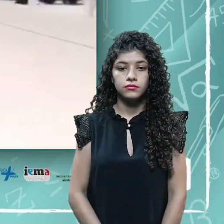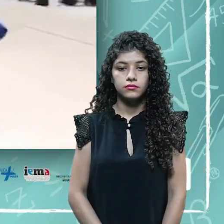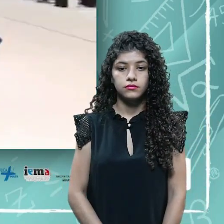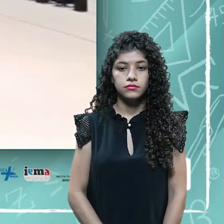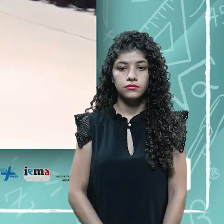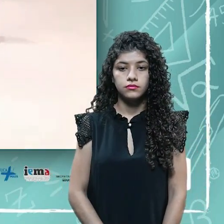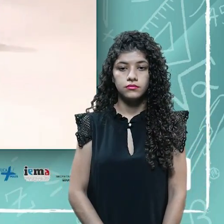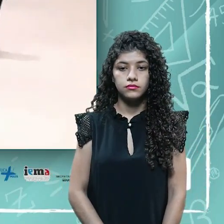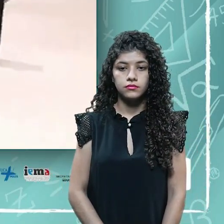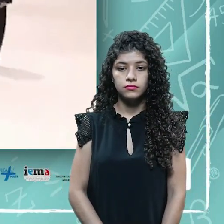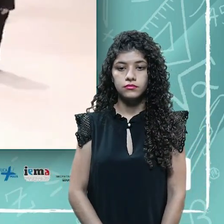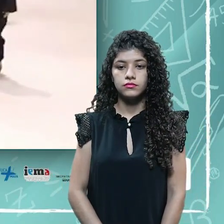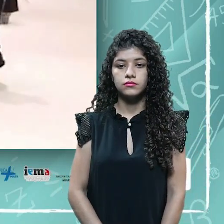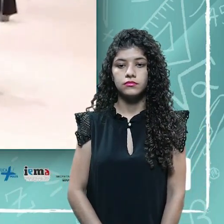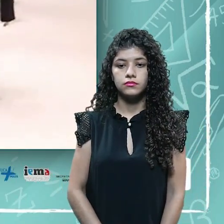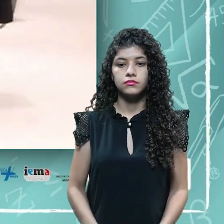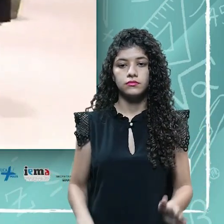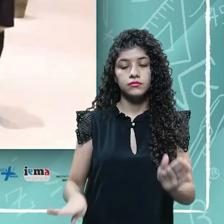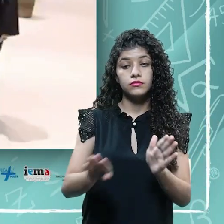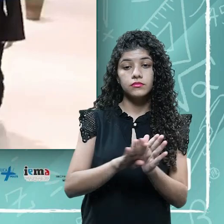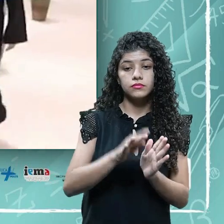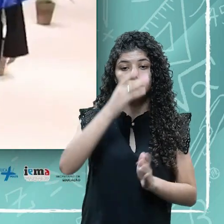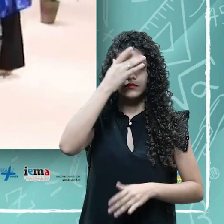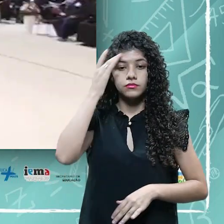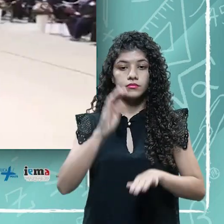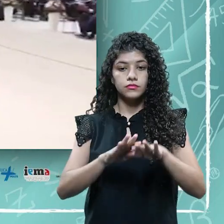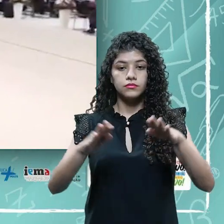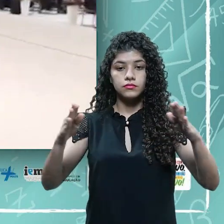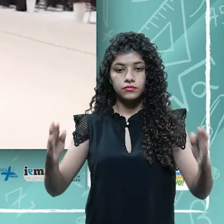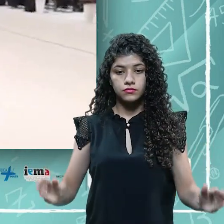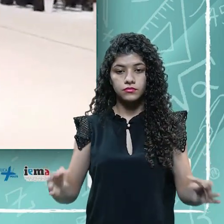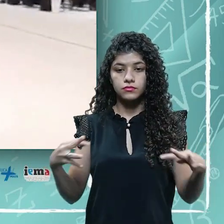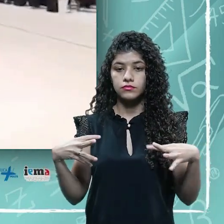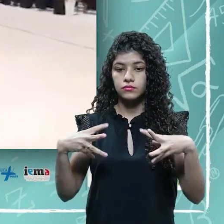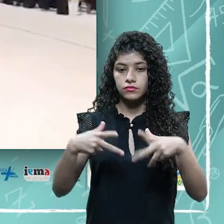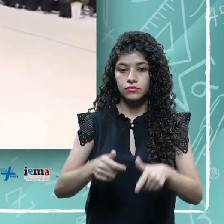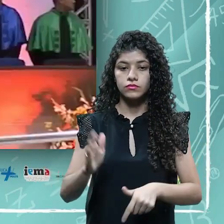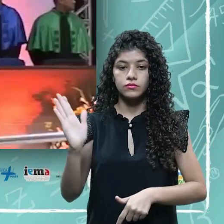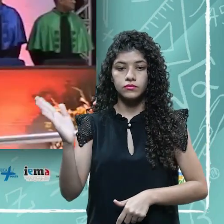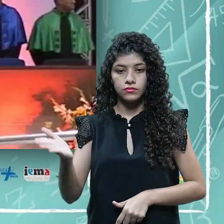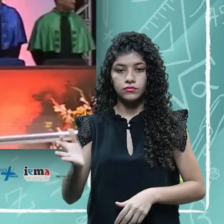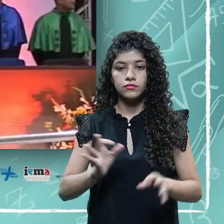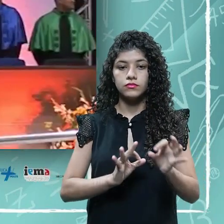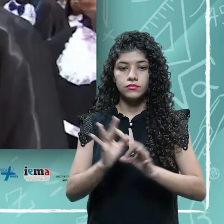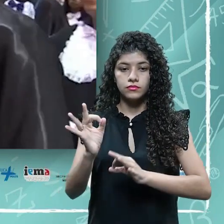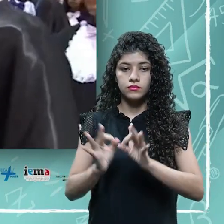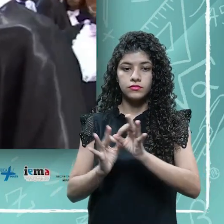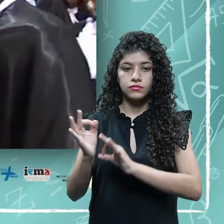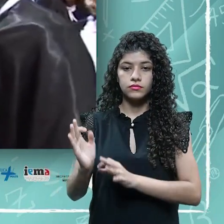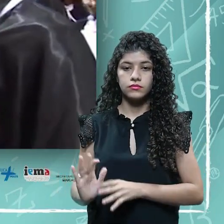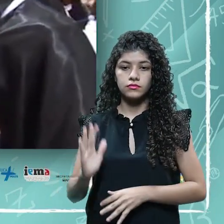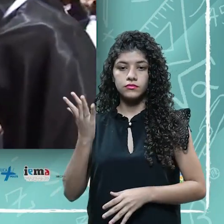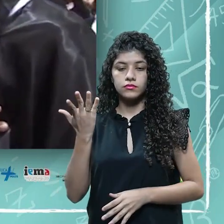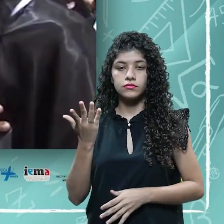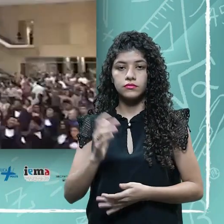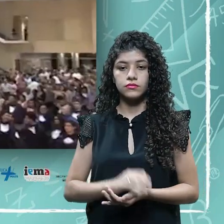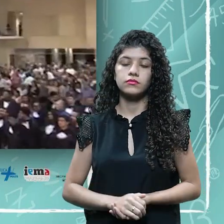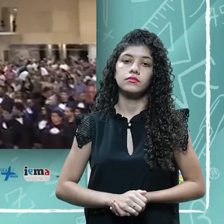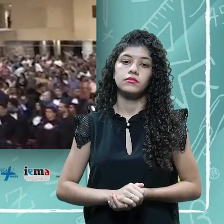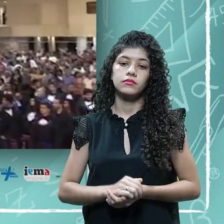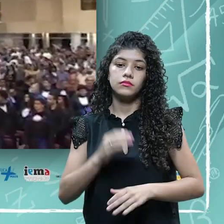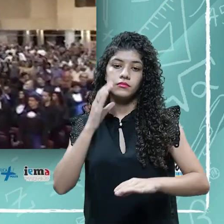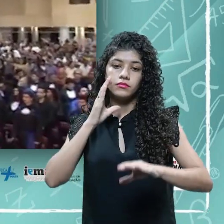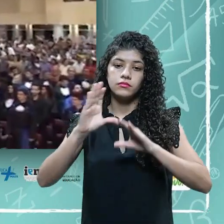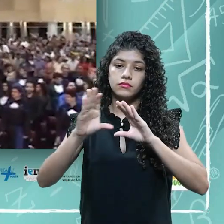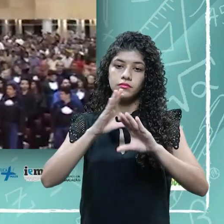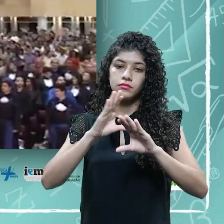Por último, entram as autoridades que irão compor a mesa. Quando todos estiverem em seus lugares, será executado o hino nacional